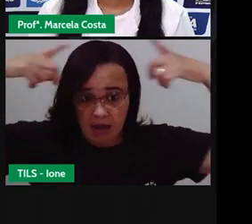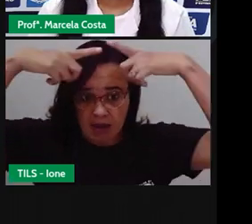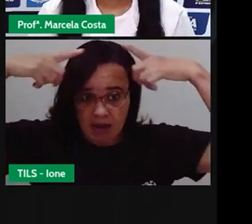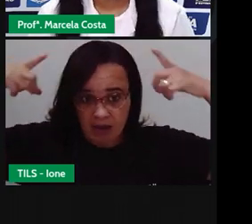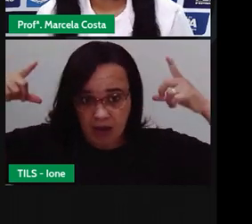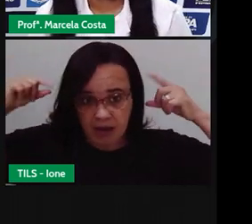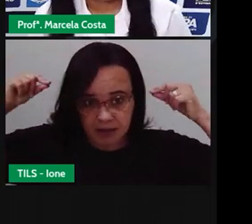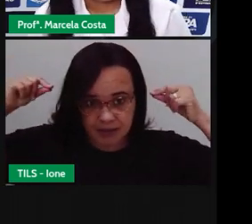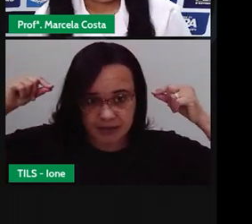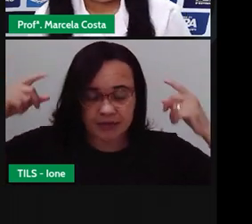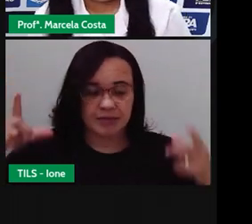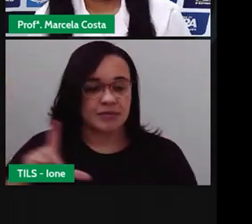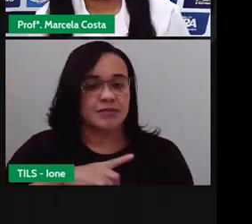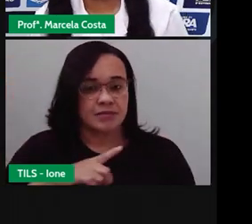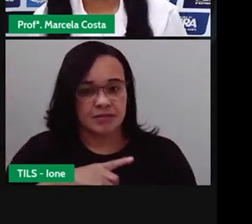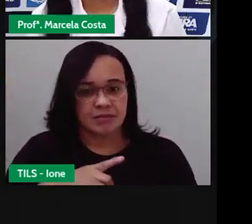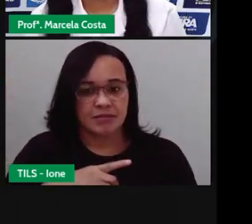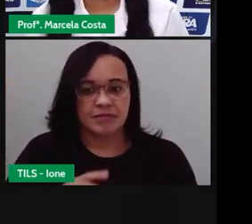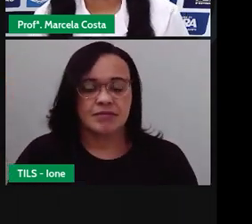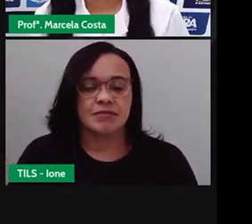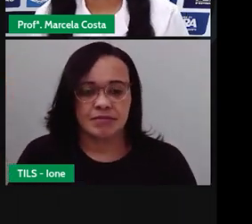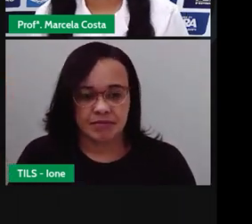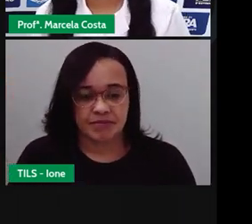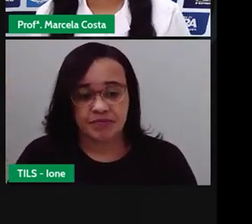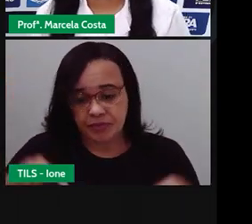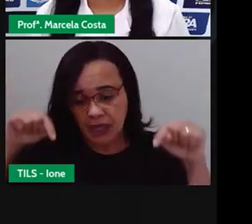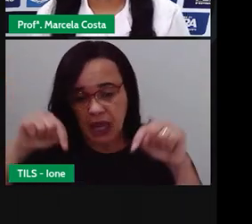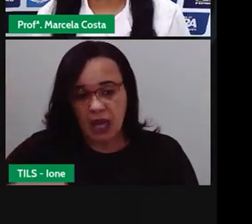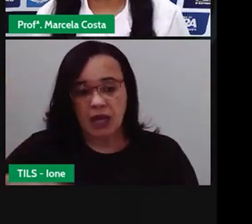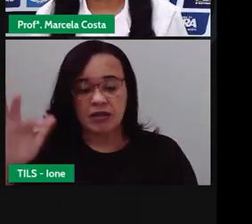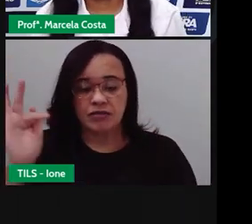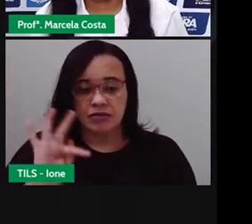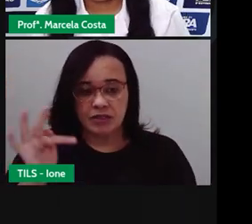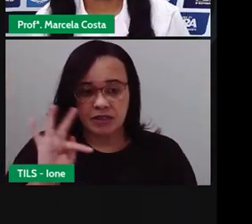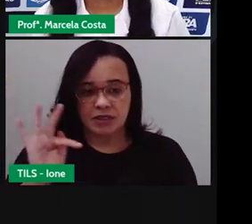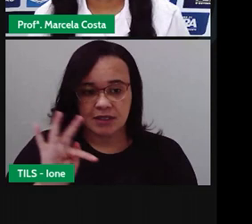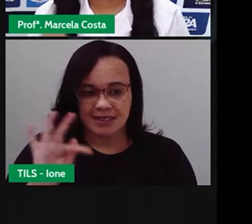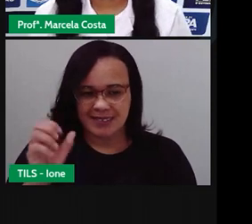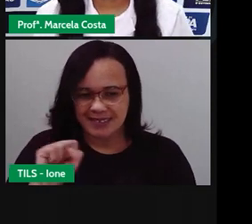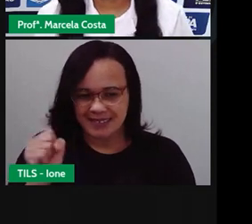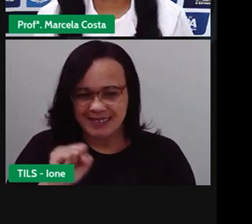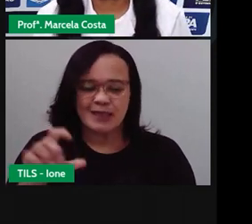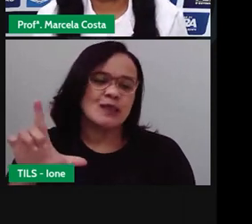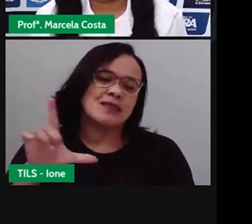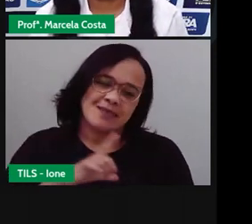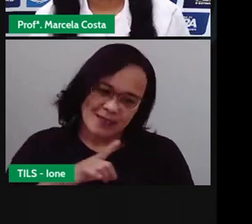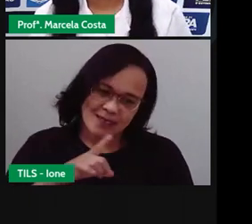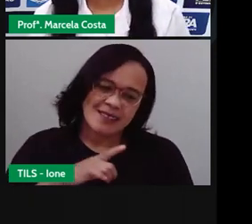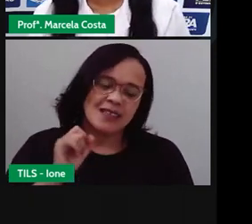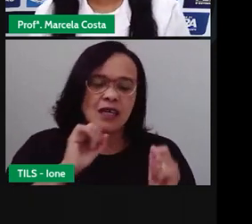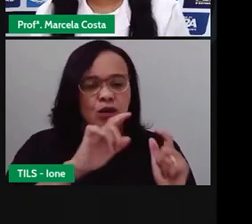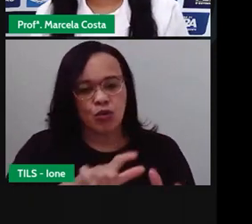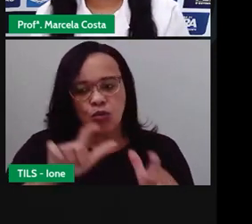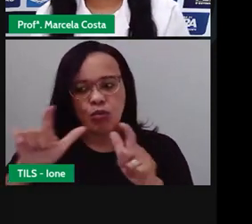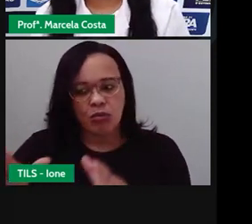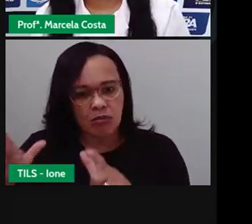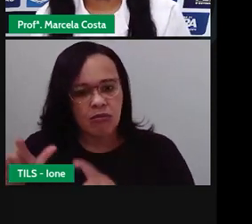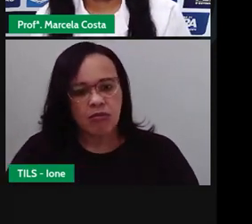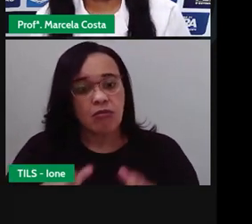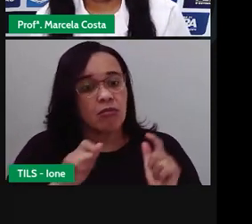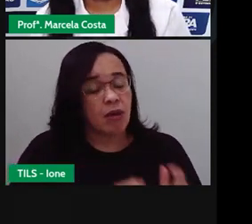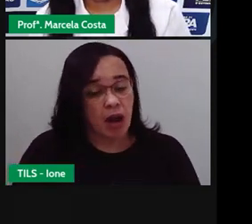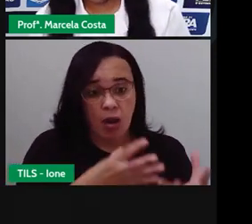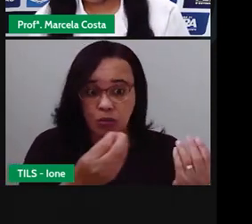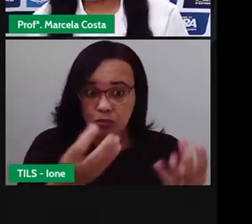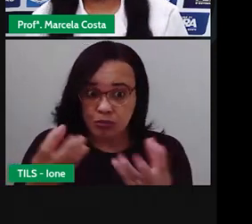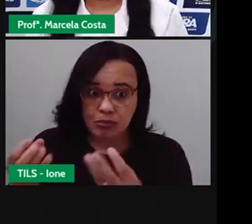um livro para vocês, aqui no município do Criado de Santana, tem alguns lugares onde você pode encontrar literatura de